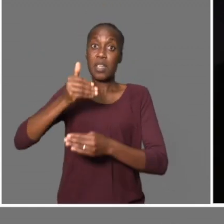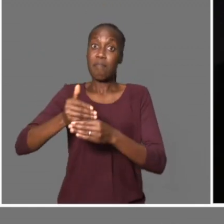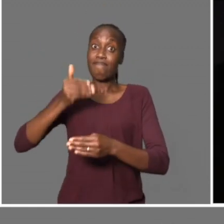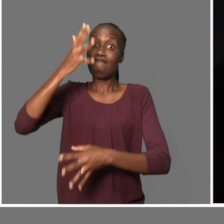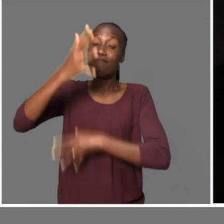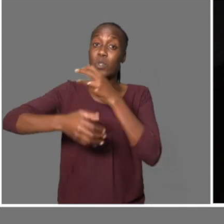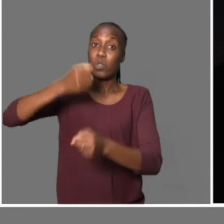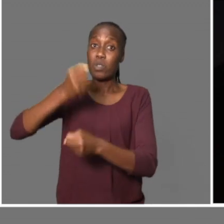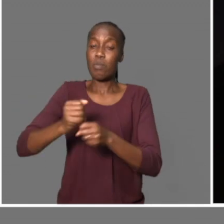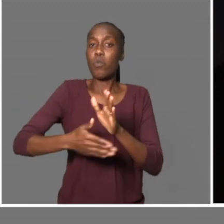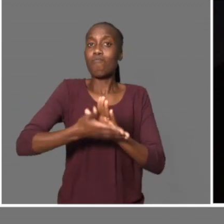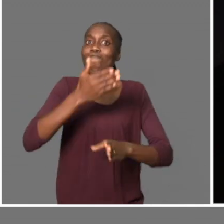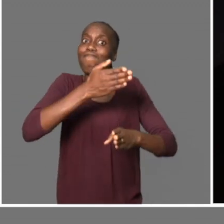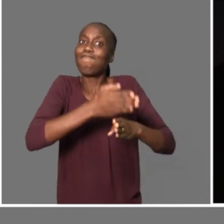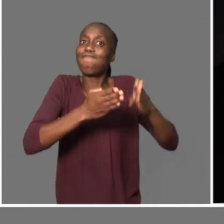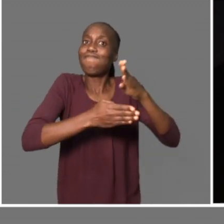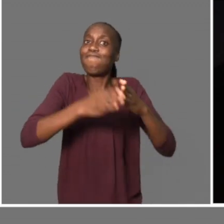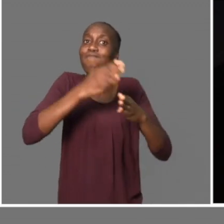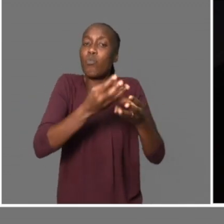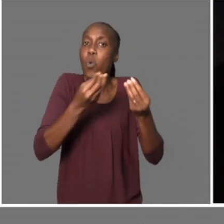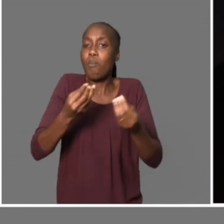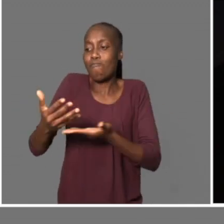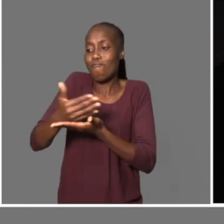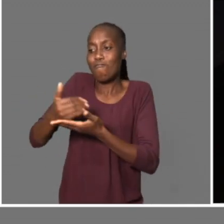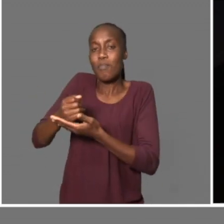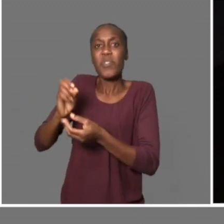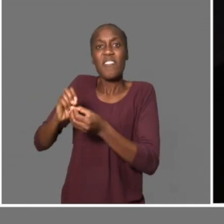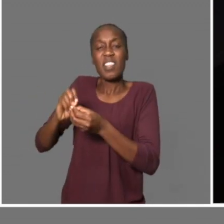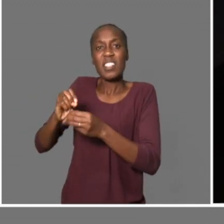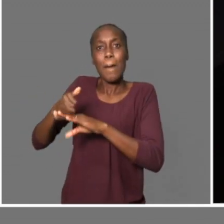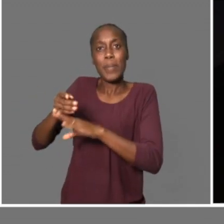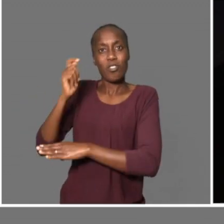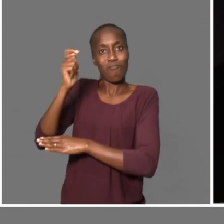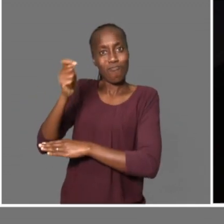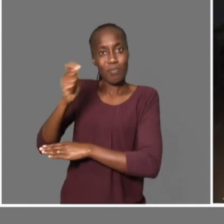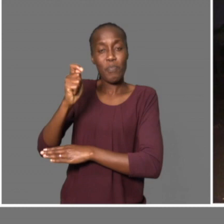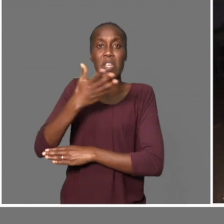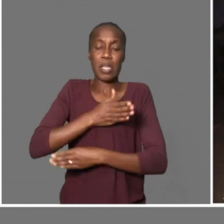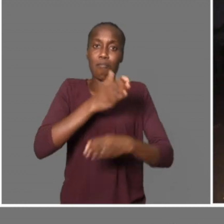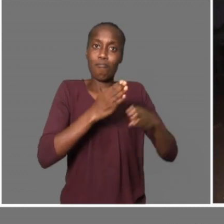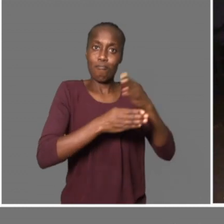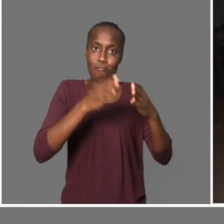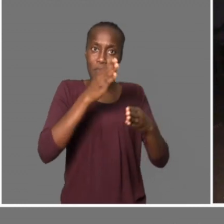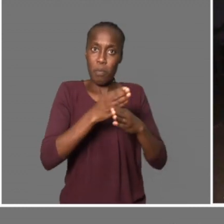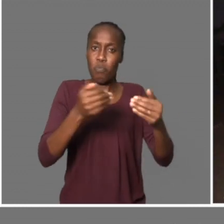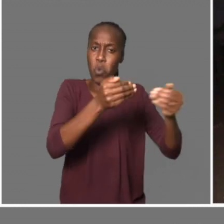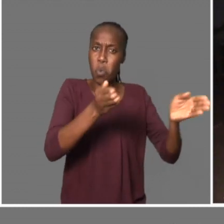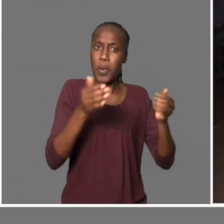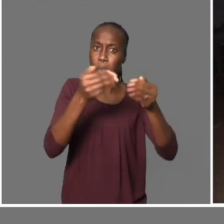cabritos. E para o ano vou construir através da pesca. Uma casa tipo?